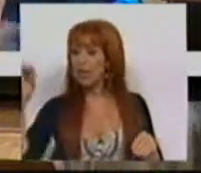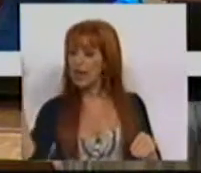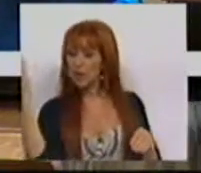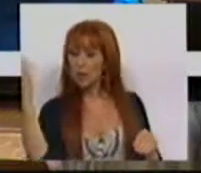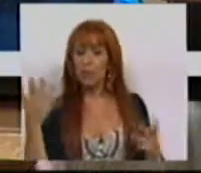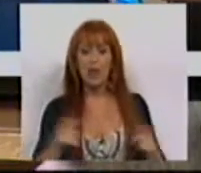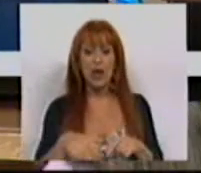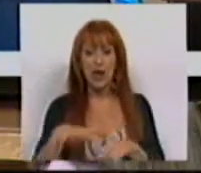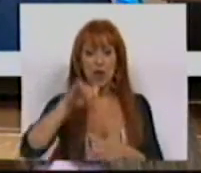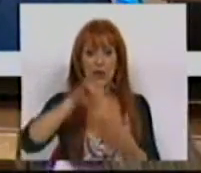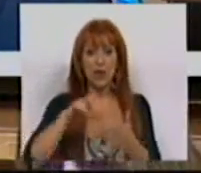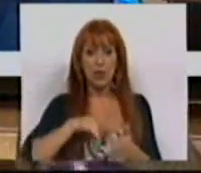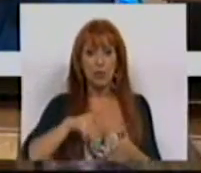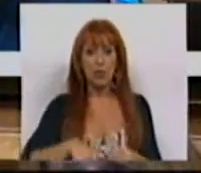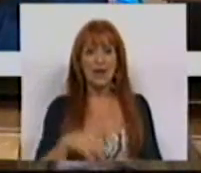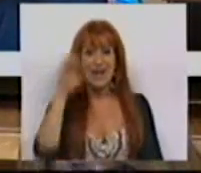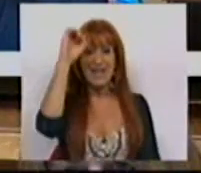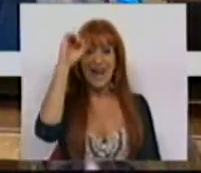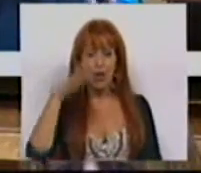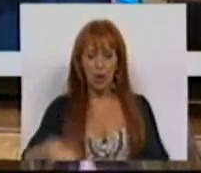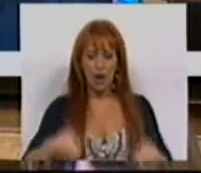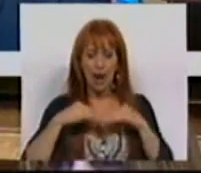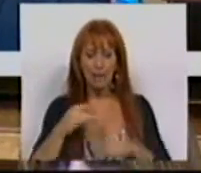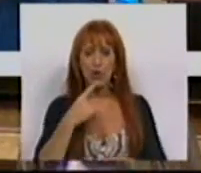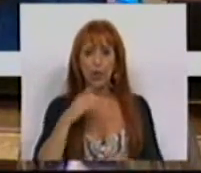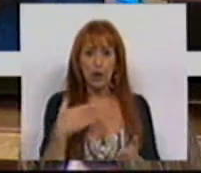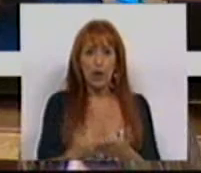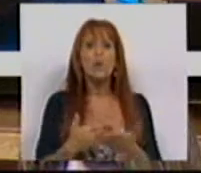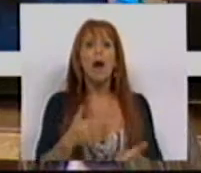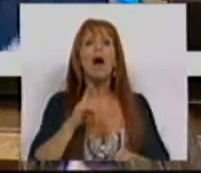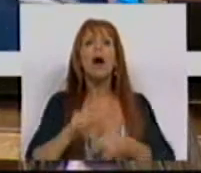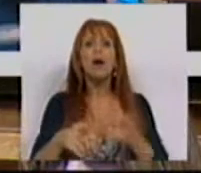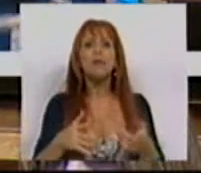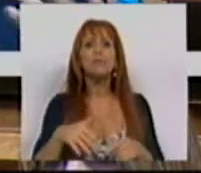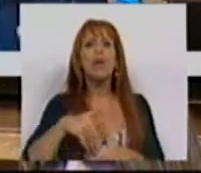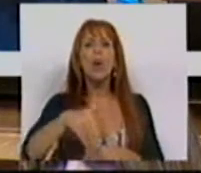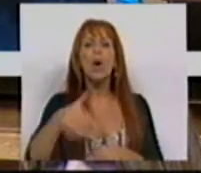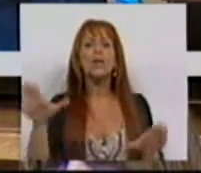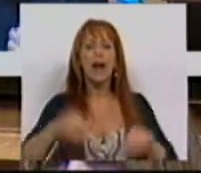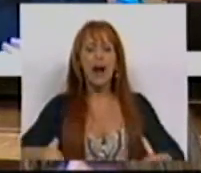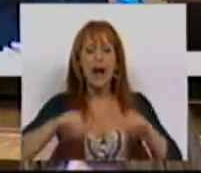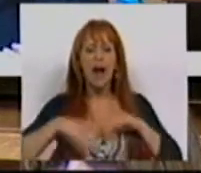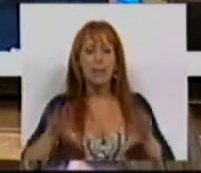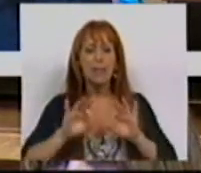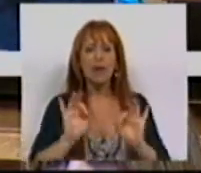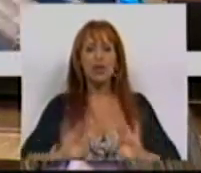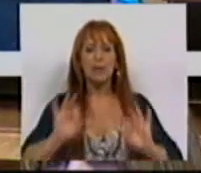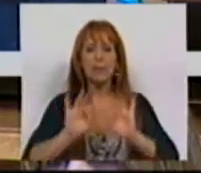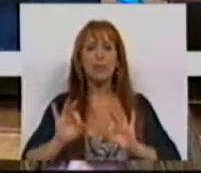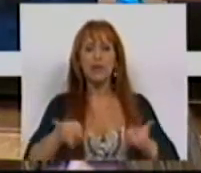Na zona centro do país há zero camas e a pergunta que eu faço é para quando mais camas para tratar